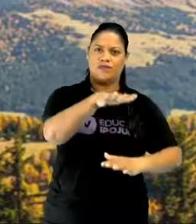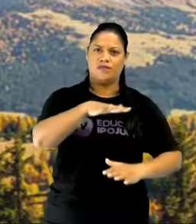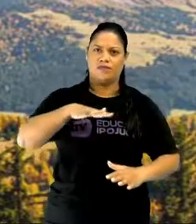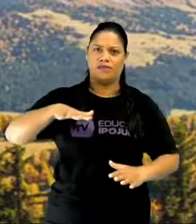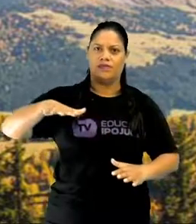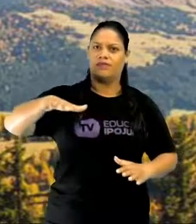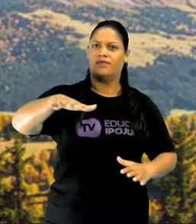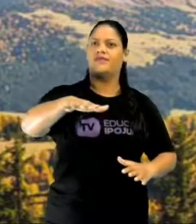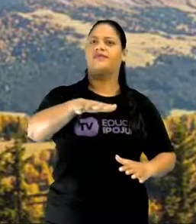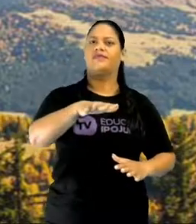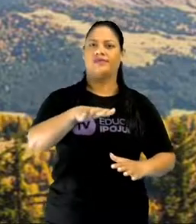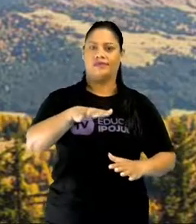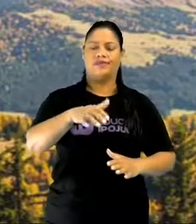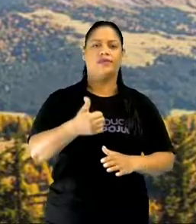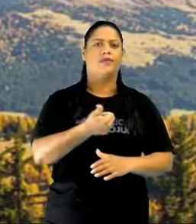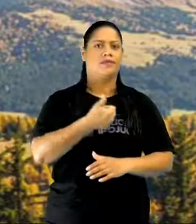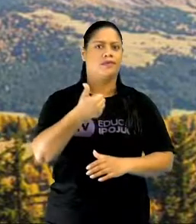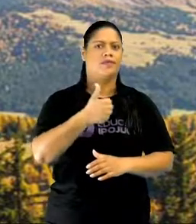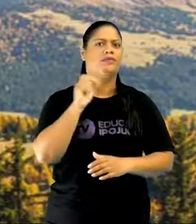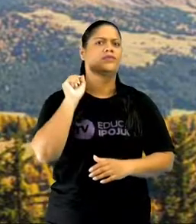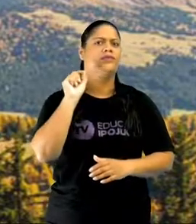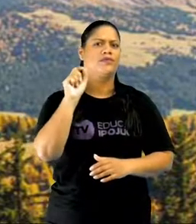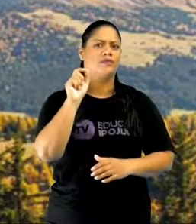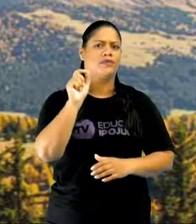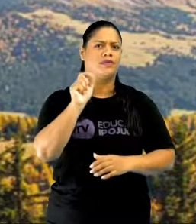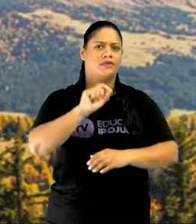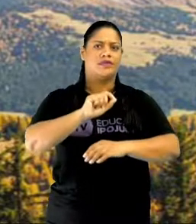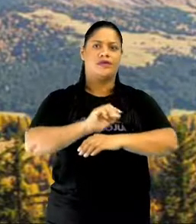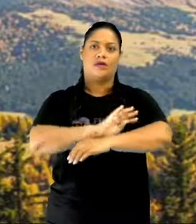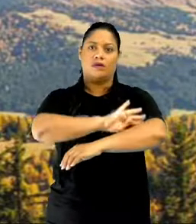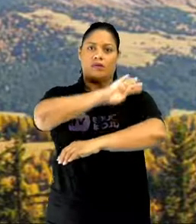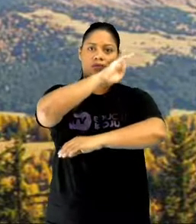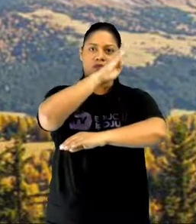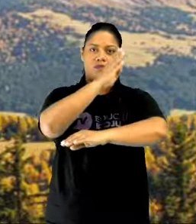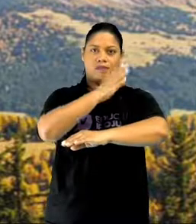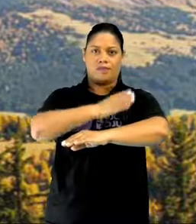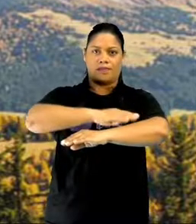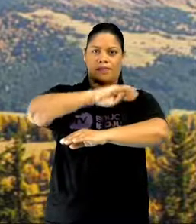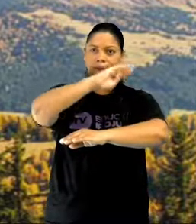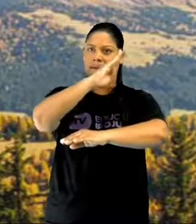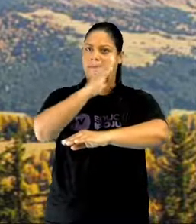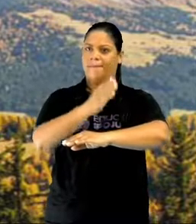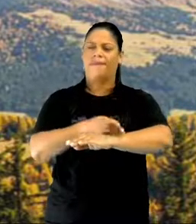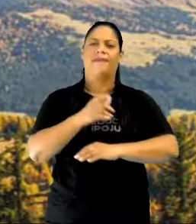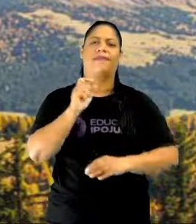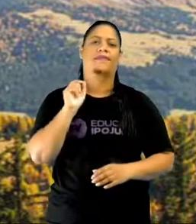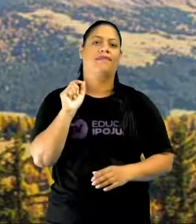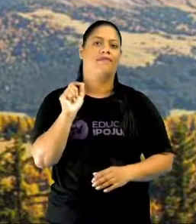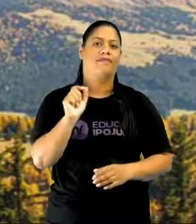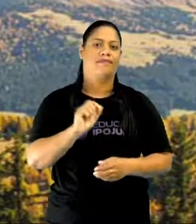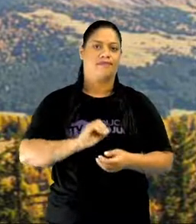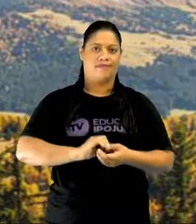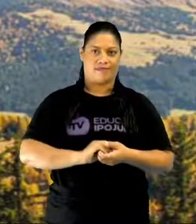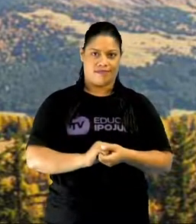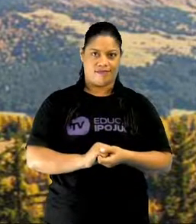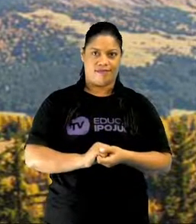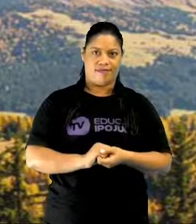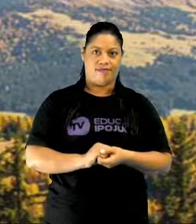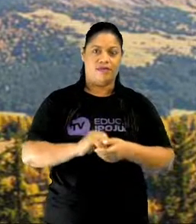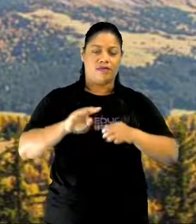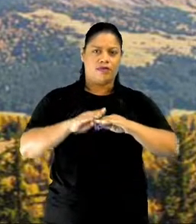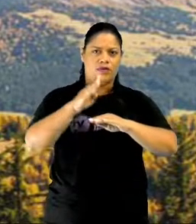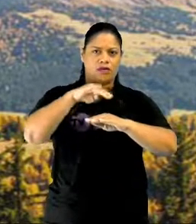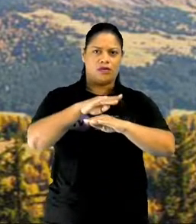agora a primeira parte. O que é uma montanha? As montanhas são formas de relevo